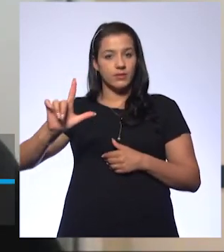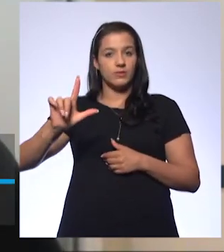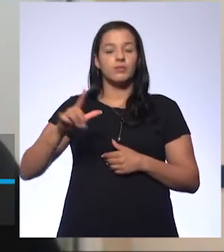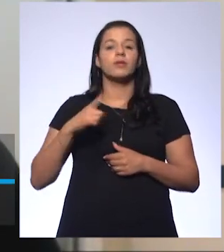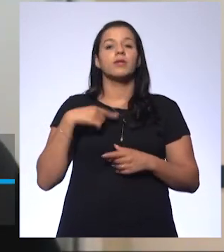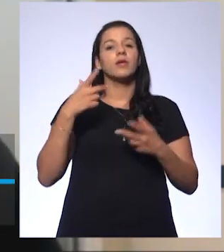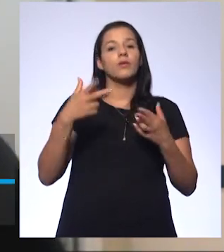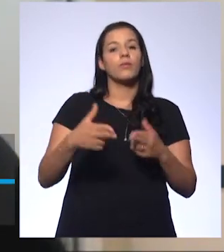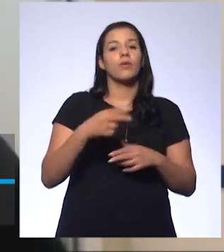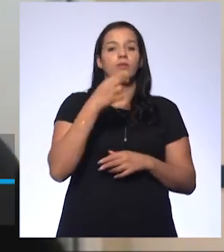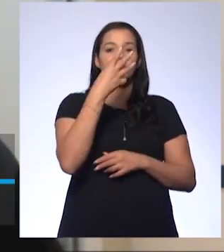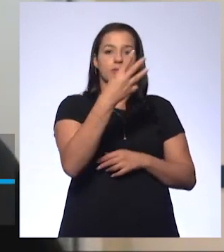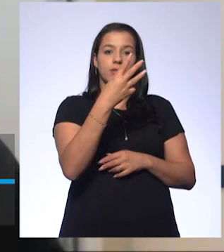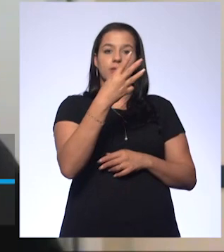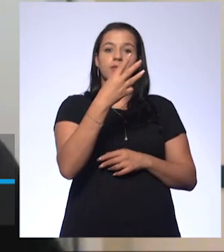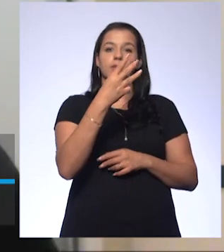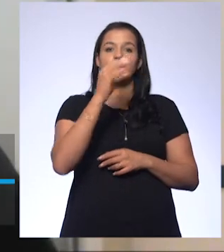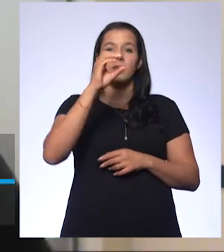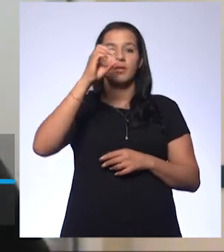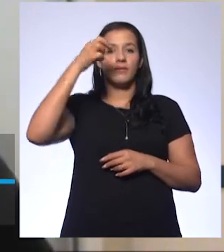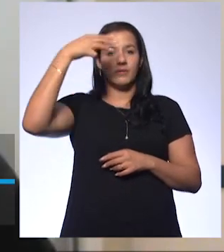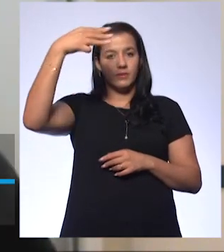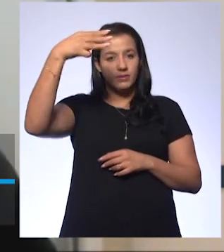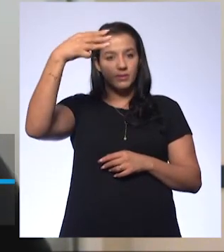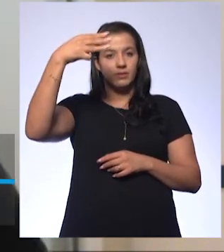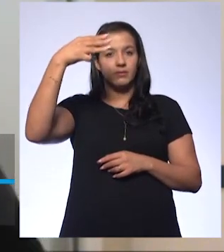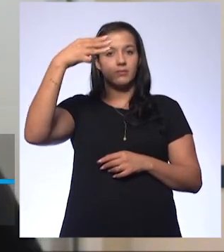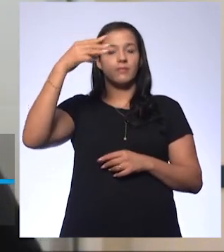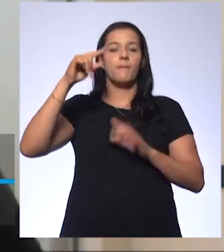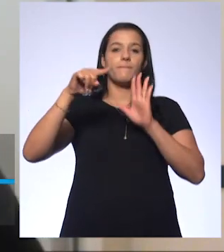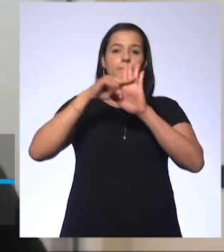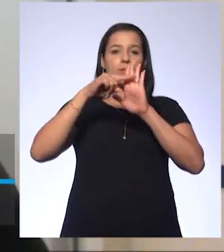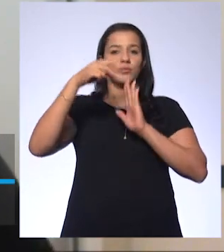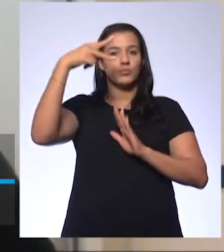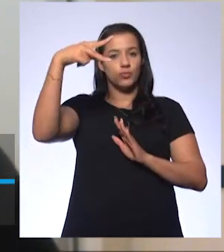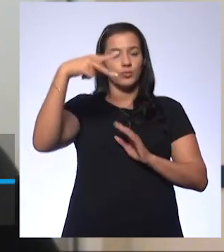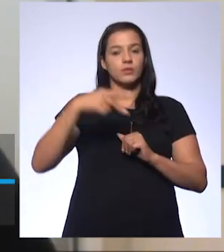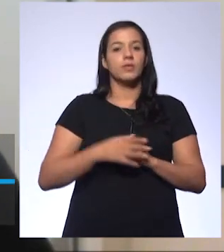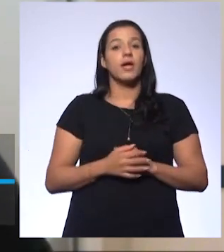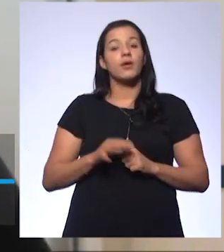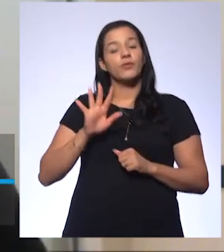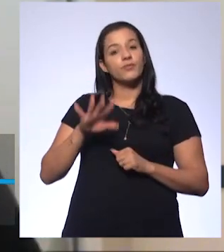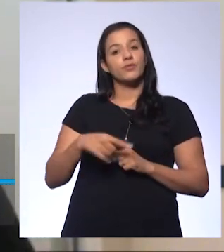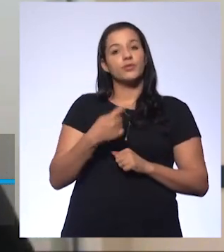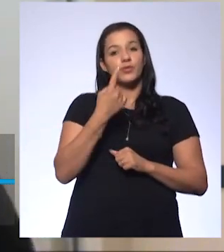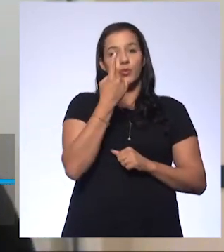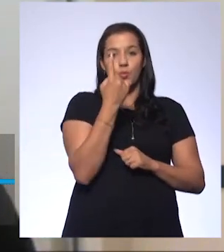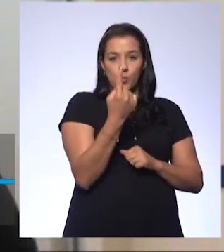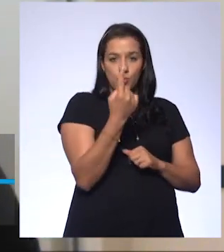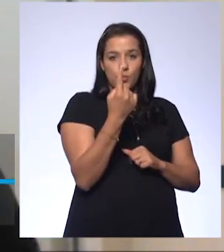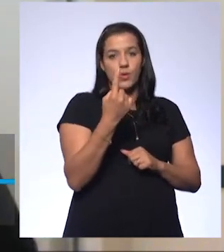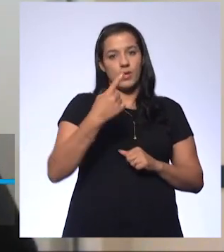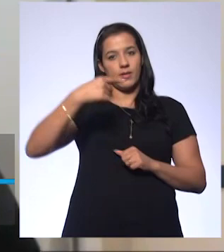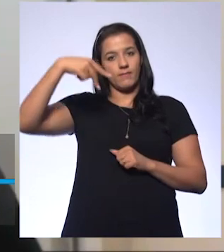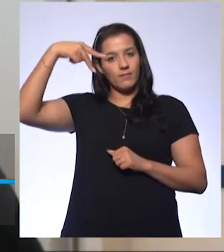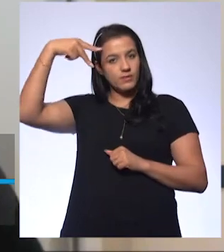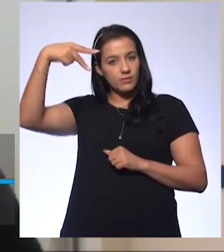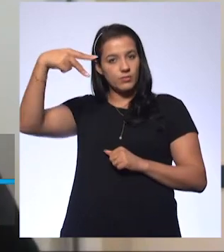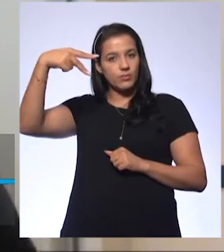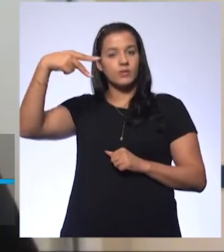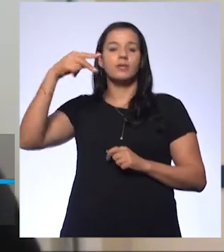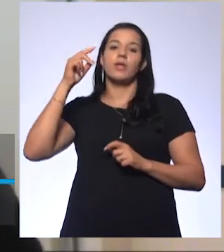3 elevado a menos 2. Não é 1 elevado a menos 2. Se fosse 1 elevado a menos 2, pH 2.